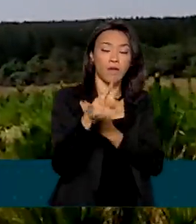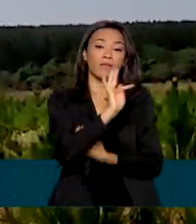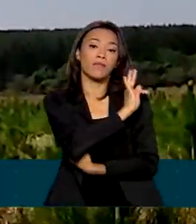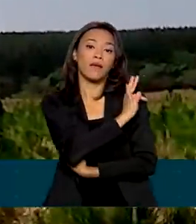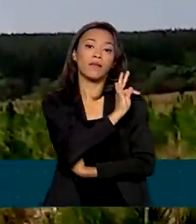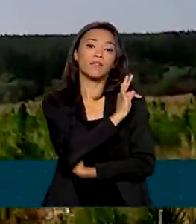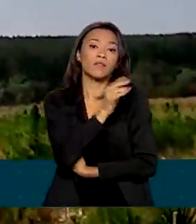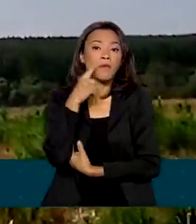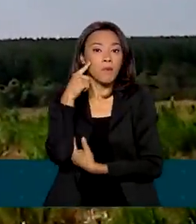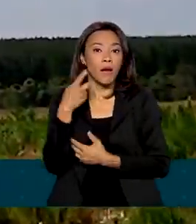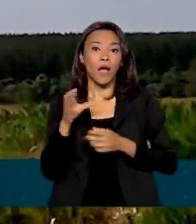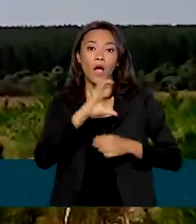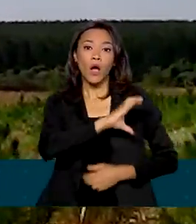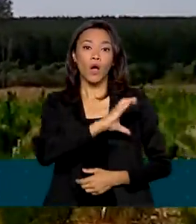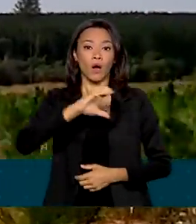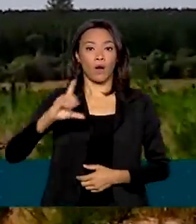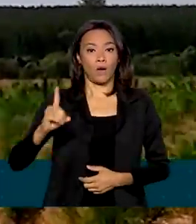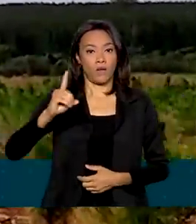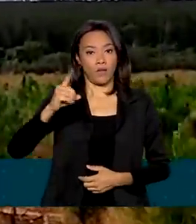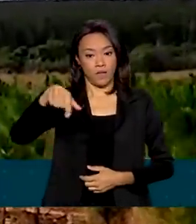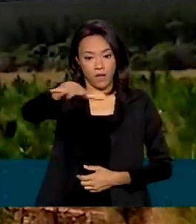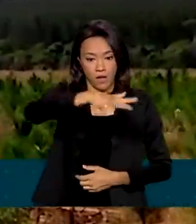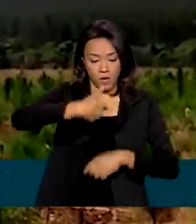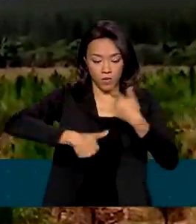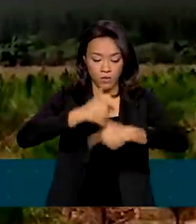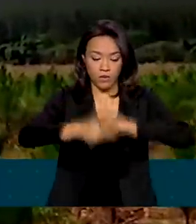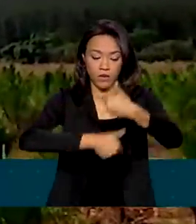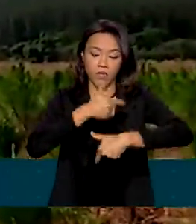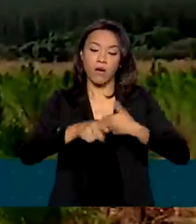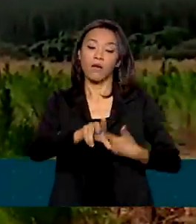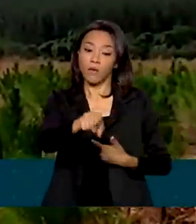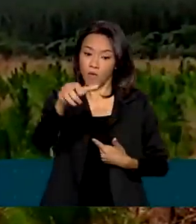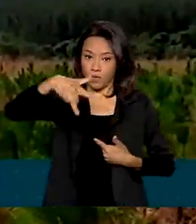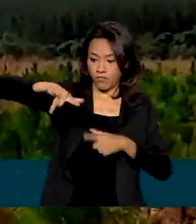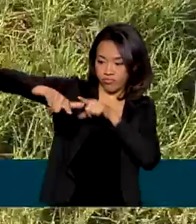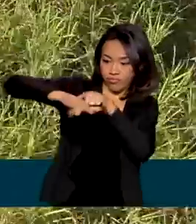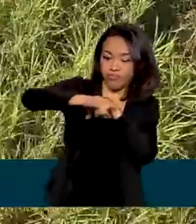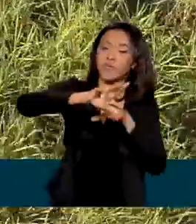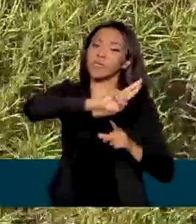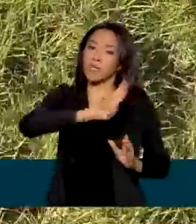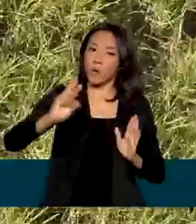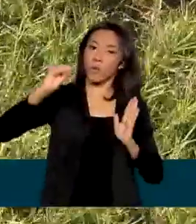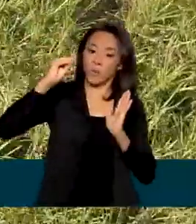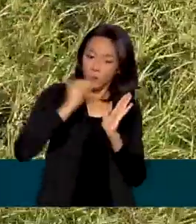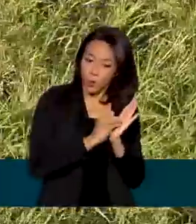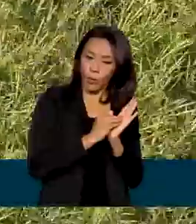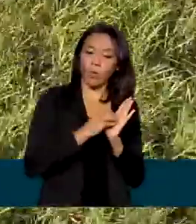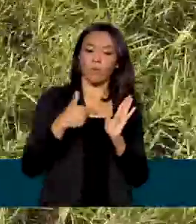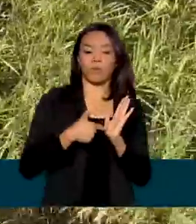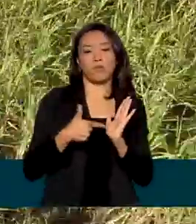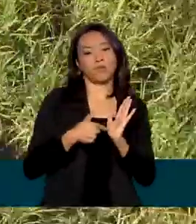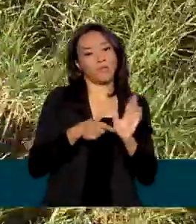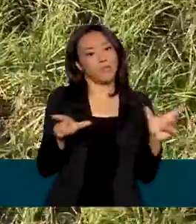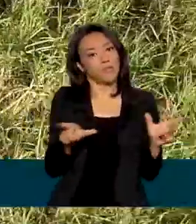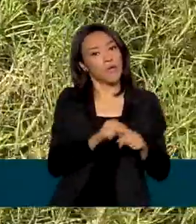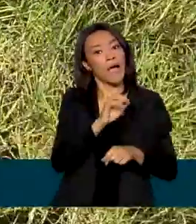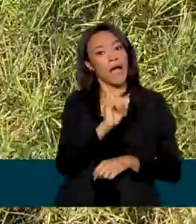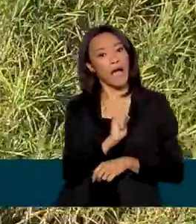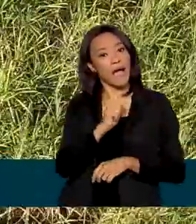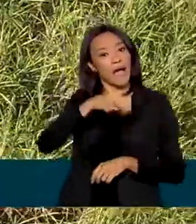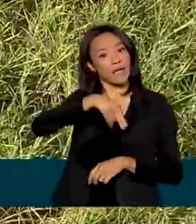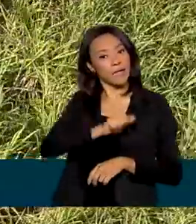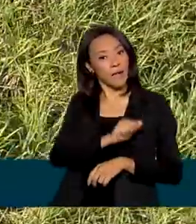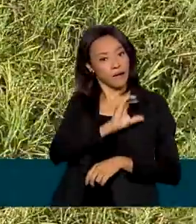atividades. O equipamento deverá estar devidamente regularizado junto à Agência Nacional de Aviação Civil, a ANAC.